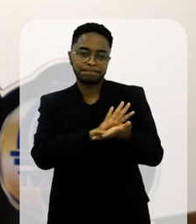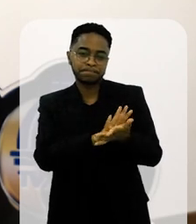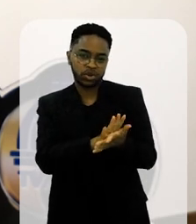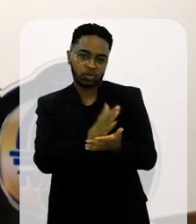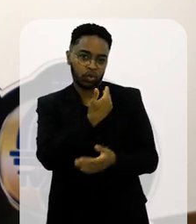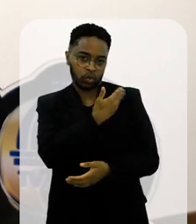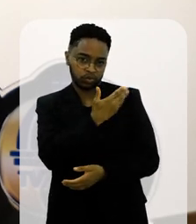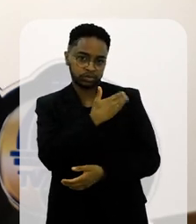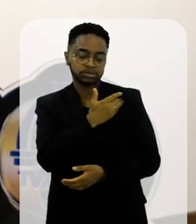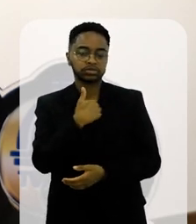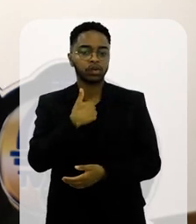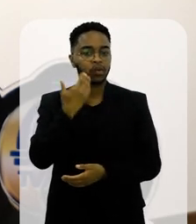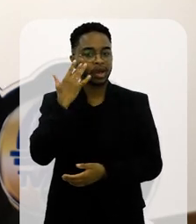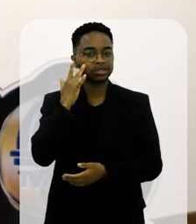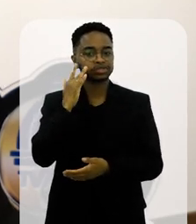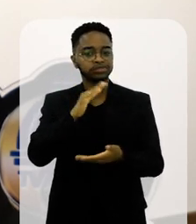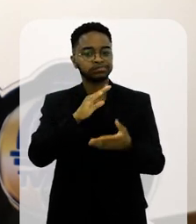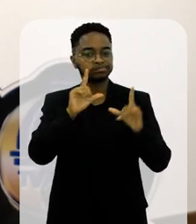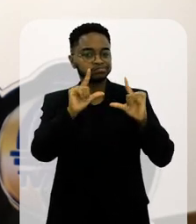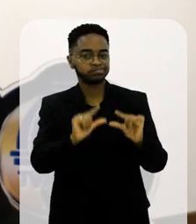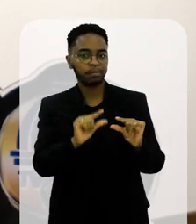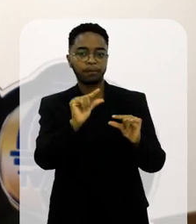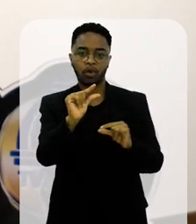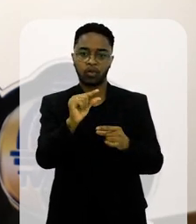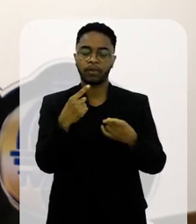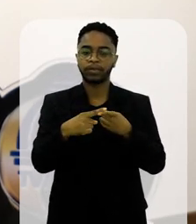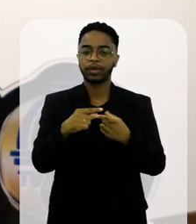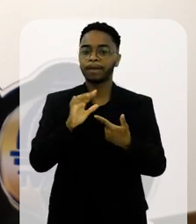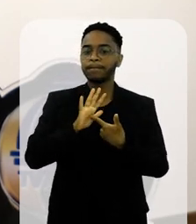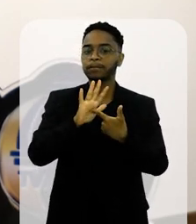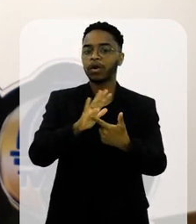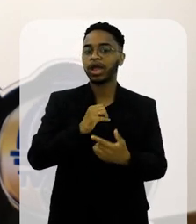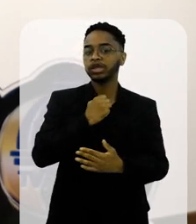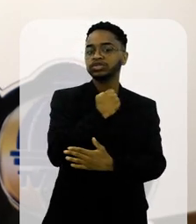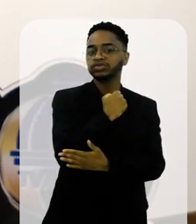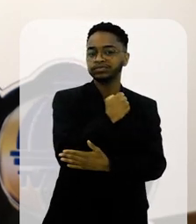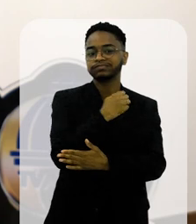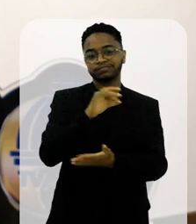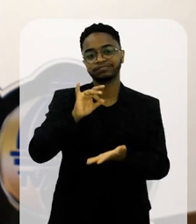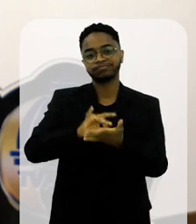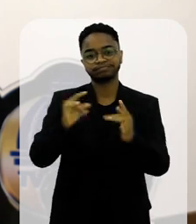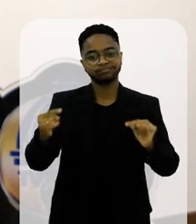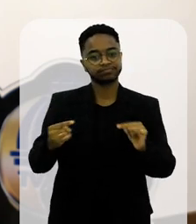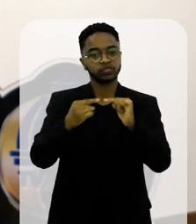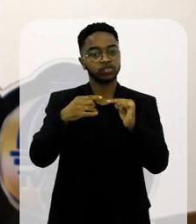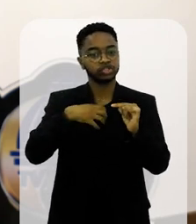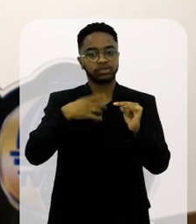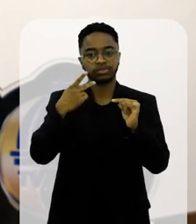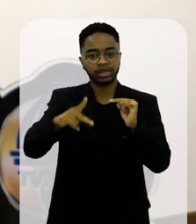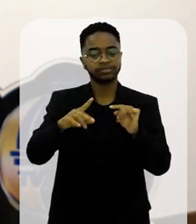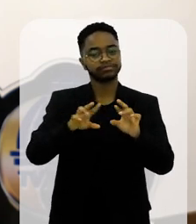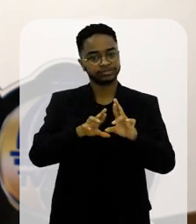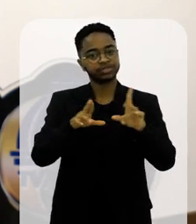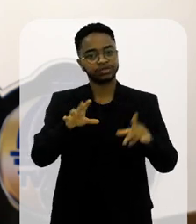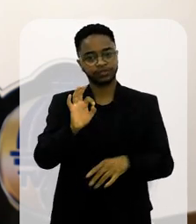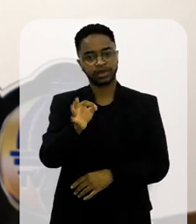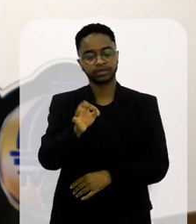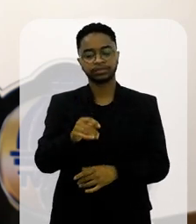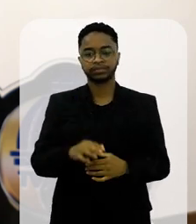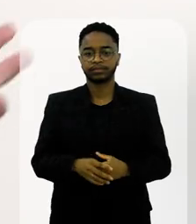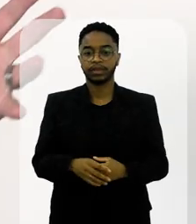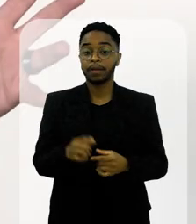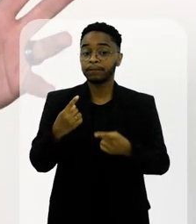preconceito. Totalmente. Tirou um pouco do preconceito. Totalmente. Apresenta o Exu como realmente ele é, bem diferente. É.